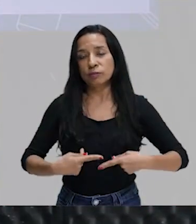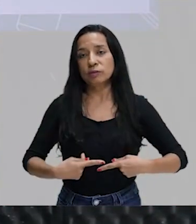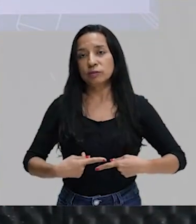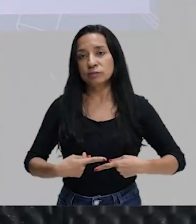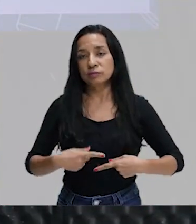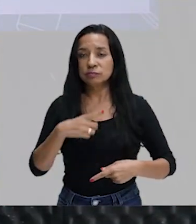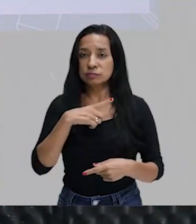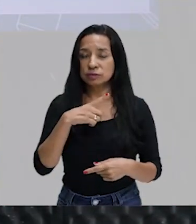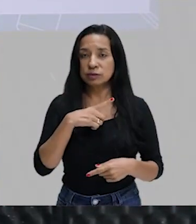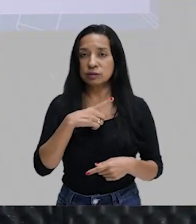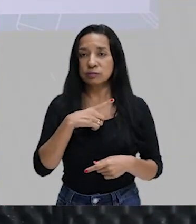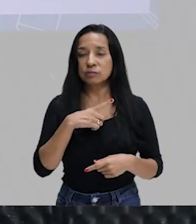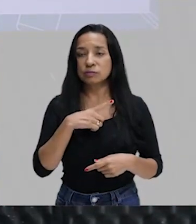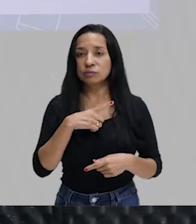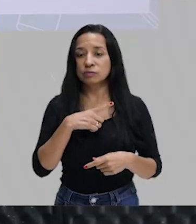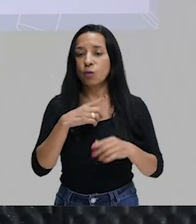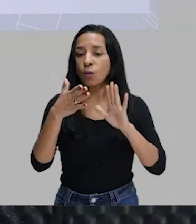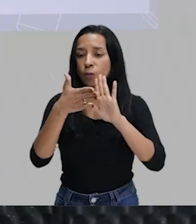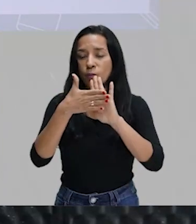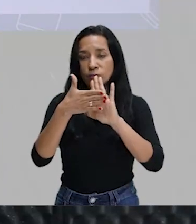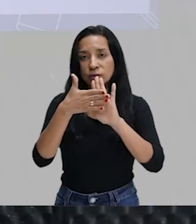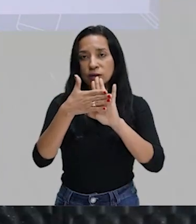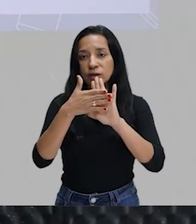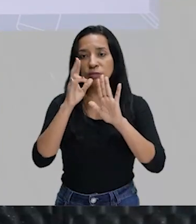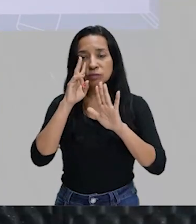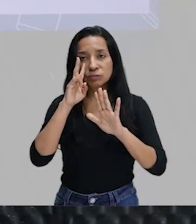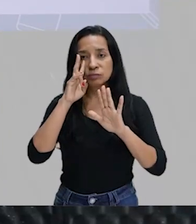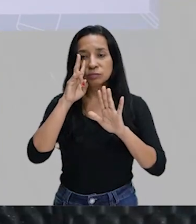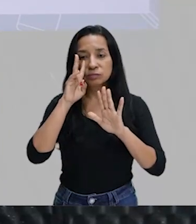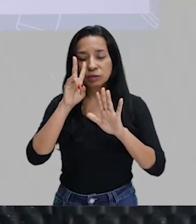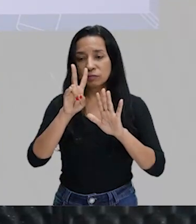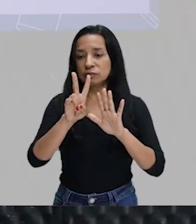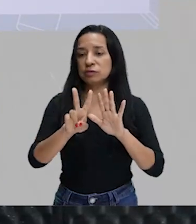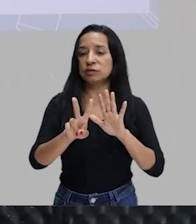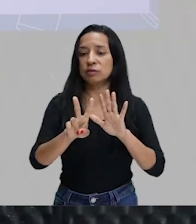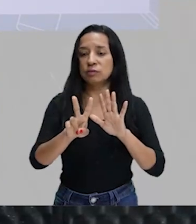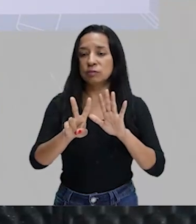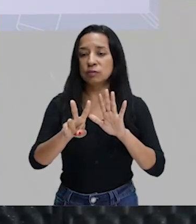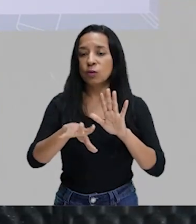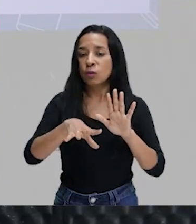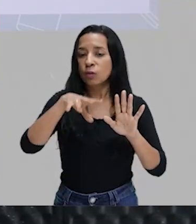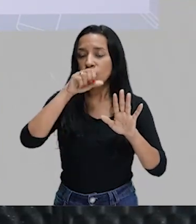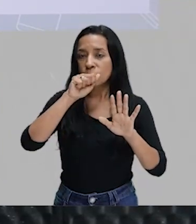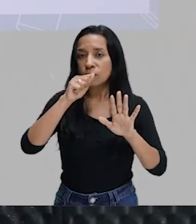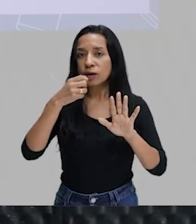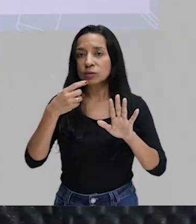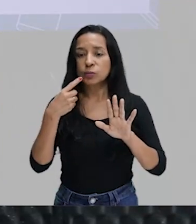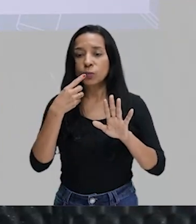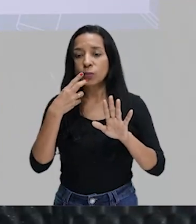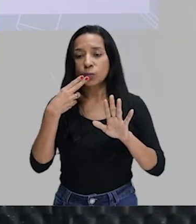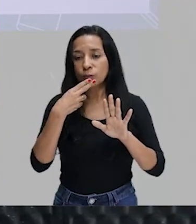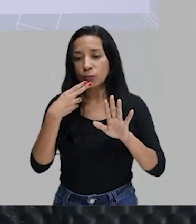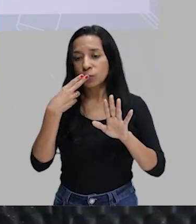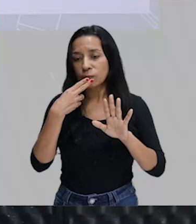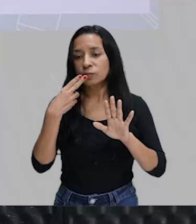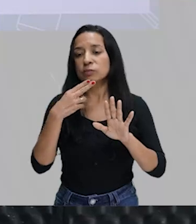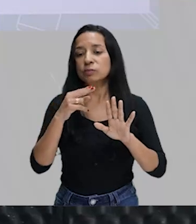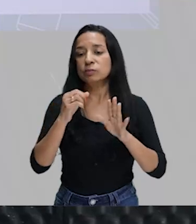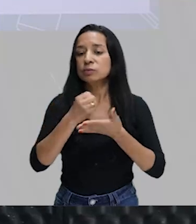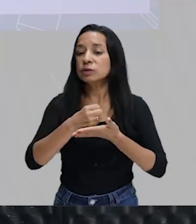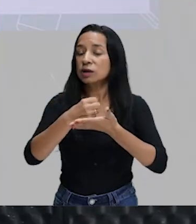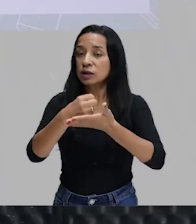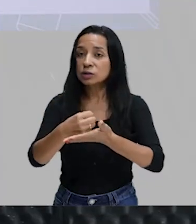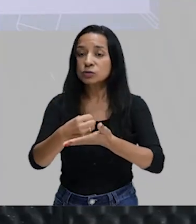temos o tato, a visão, o olfato e o paladar que nos ajudam na